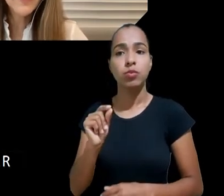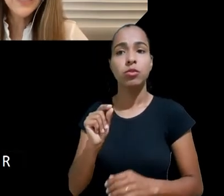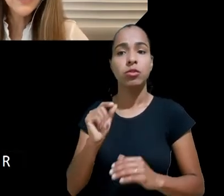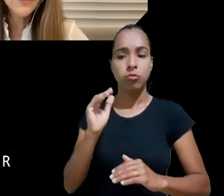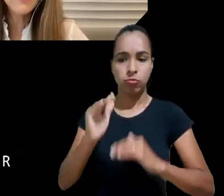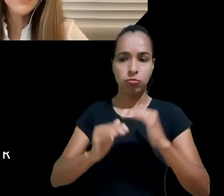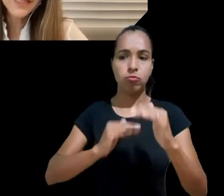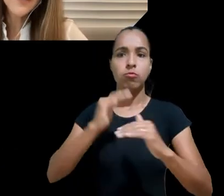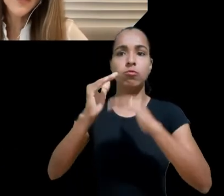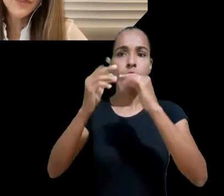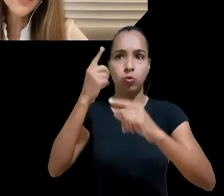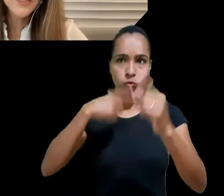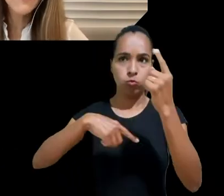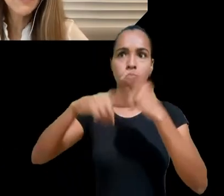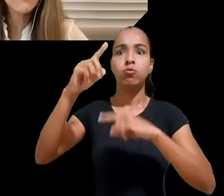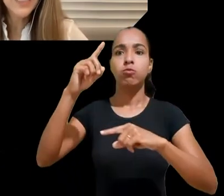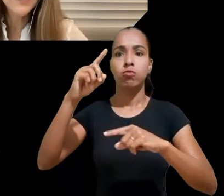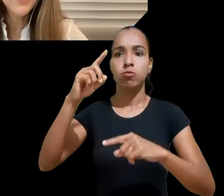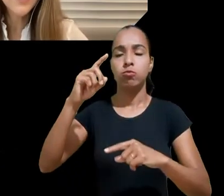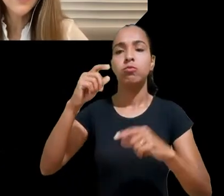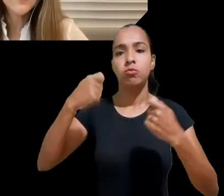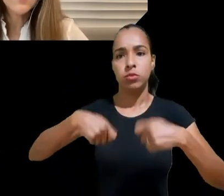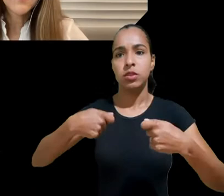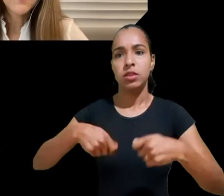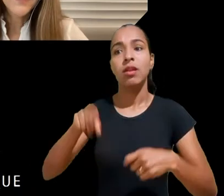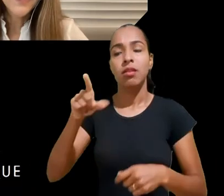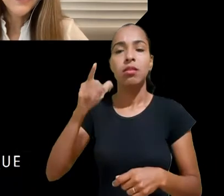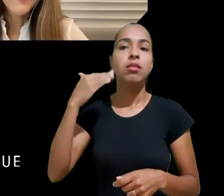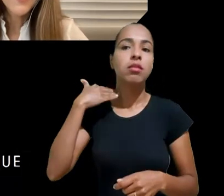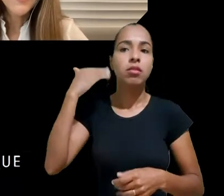jurídicos para isso, apesar de todas as dificuldades.